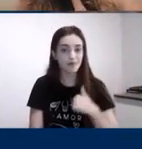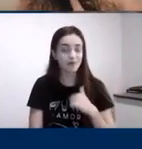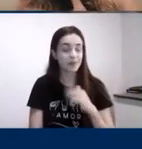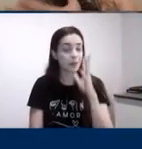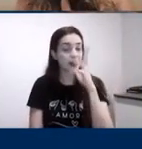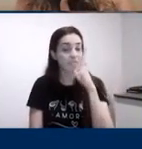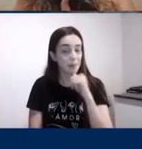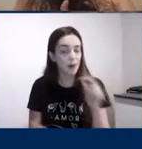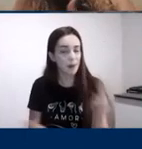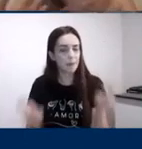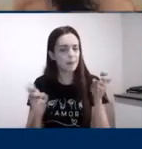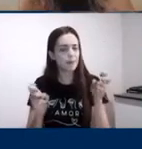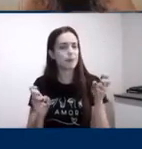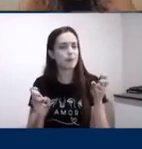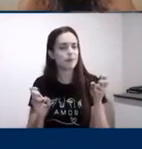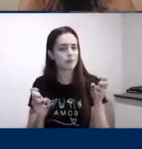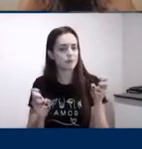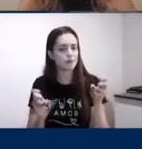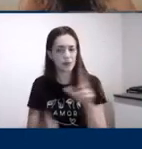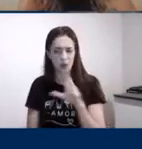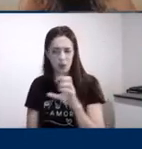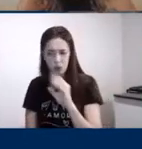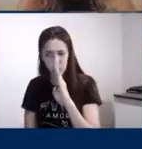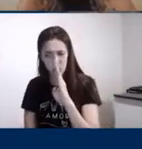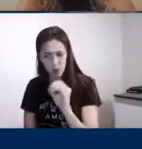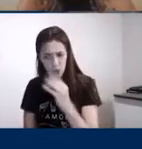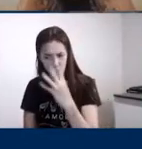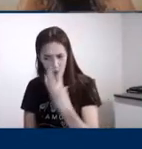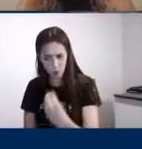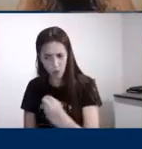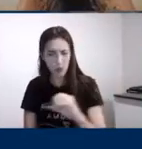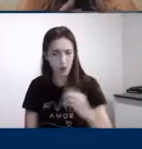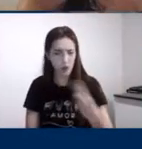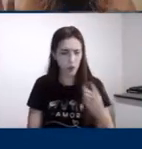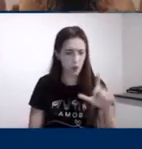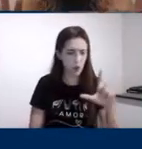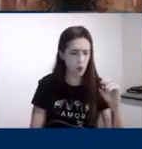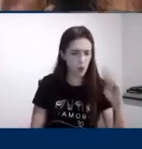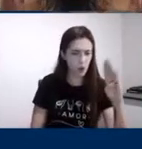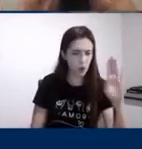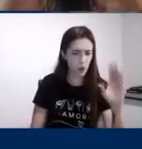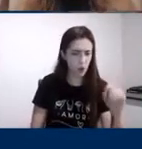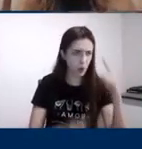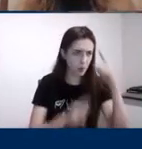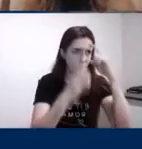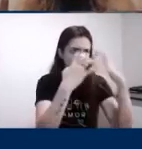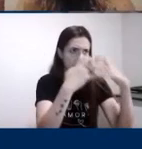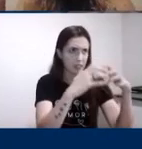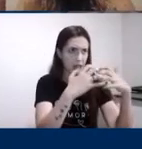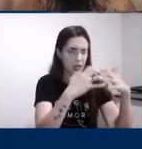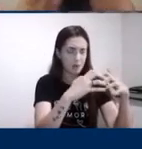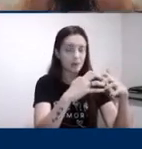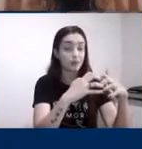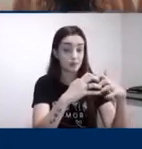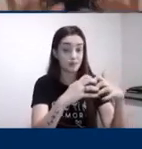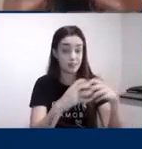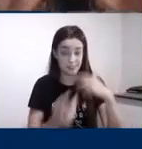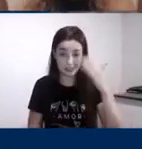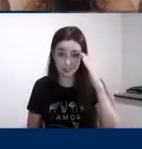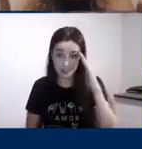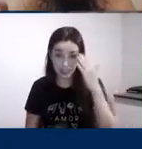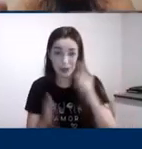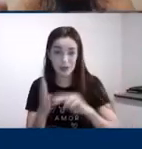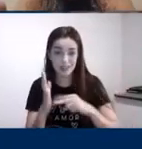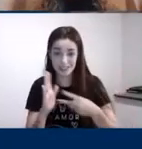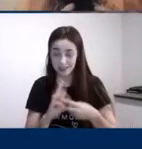a tal ponto que prejudica a minha compreensão então a primeira pergunta que eu vou fazer para vocês é independente de